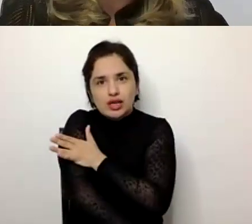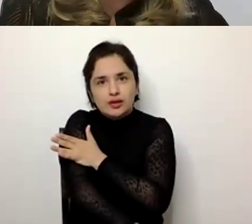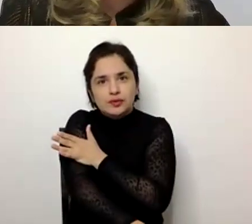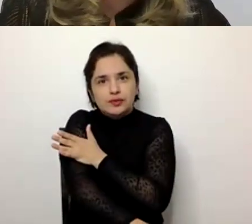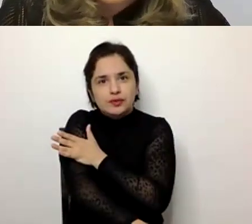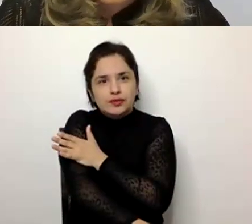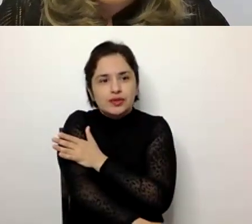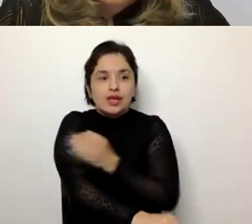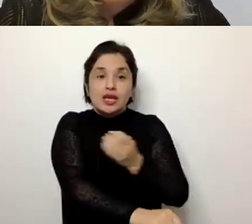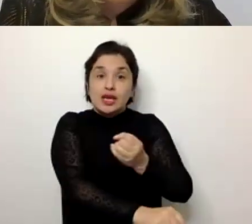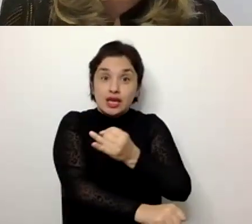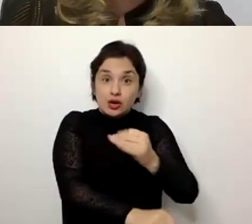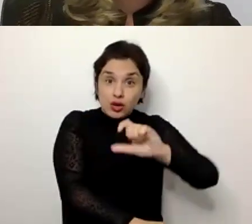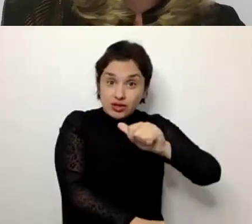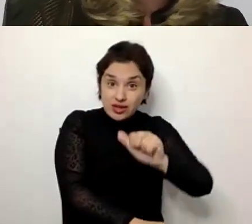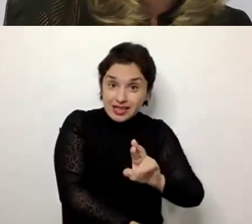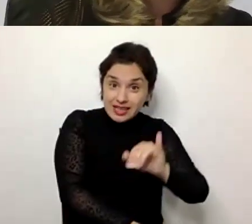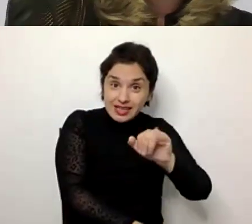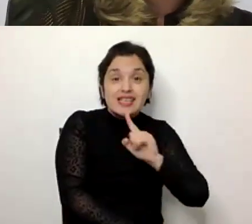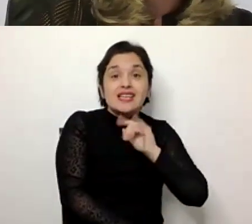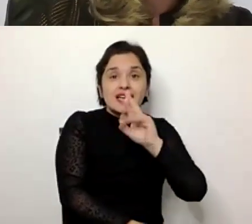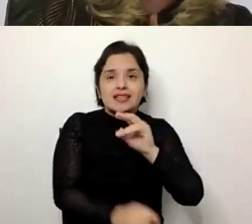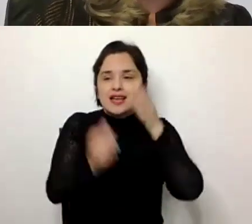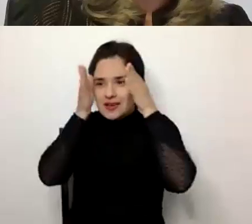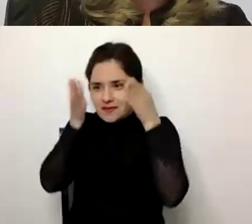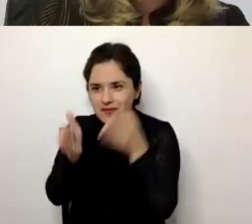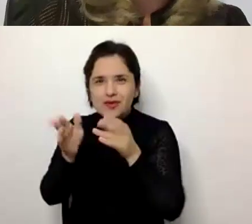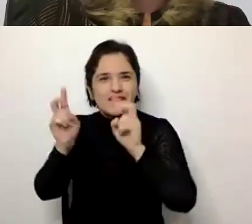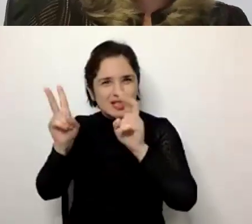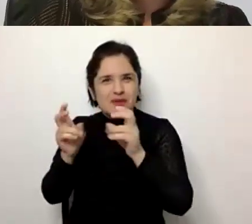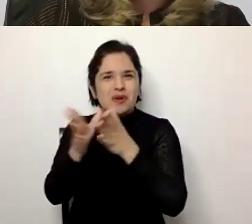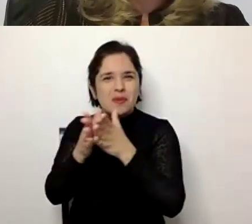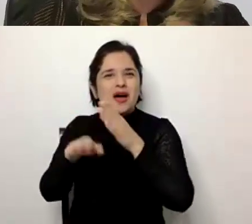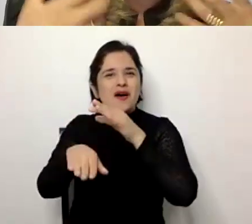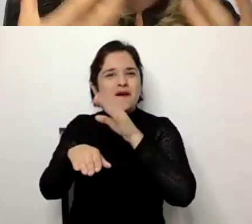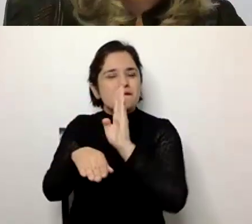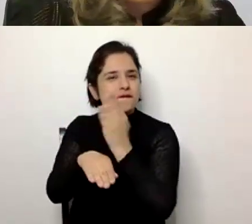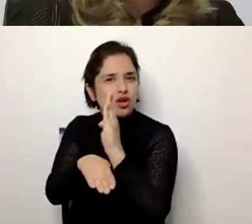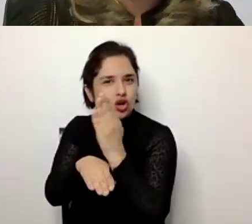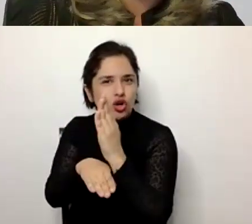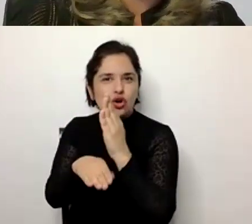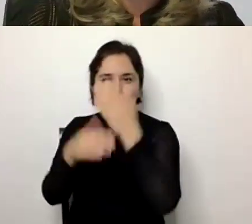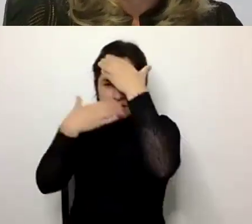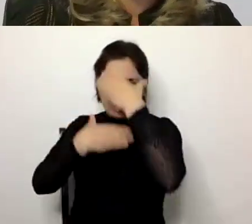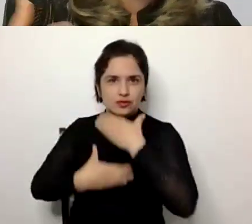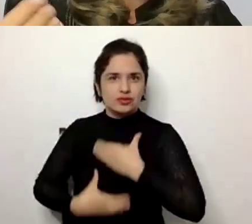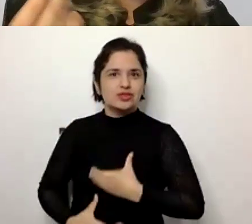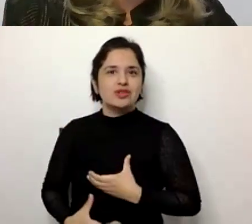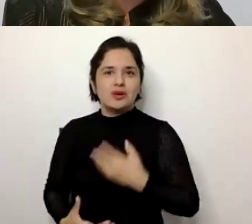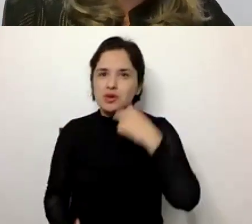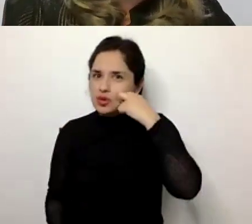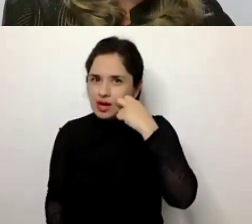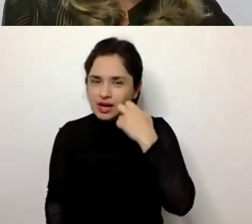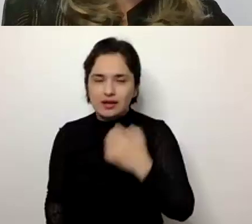enquanto a geriatria vai focar nos aspectos mais biológicos do funcionamento do corpo humano